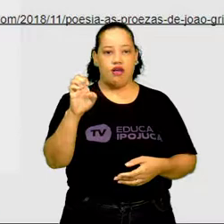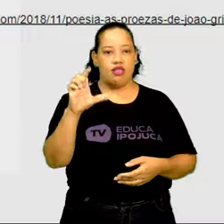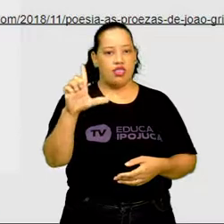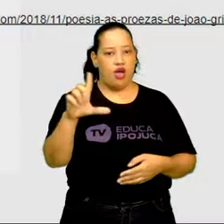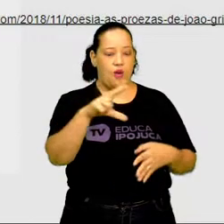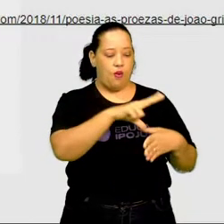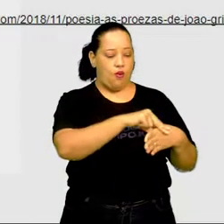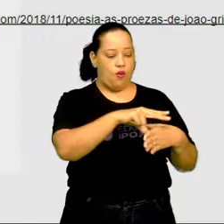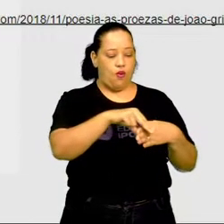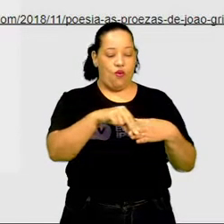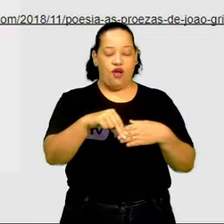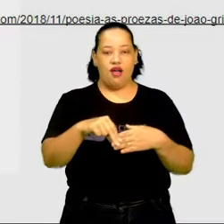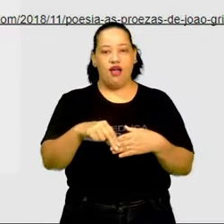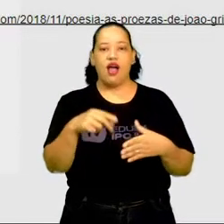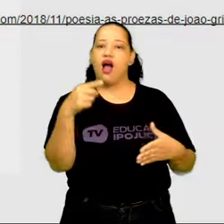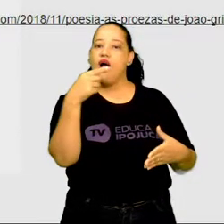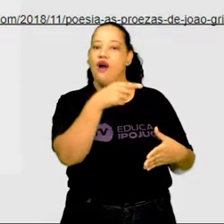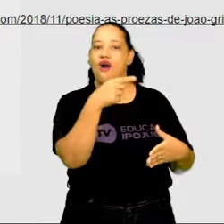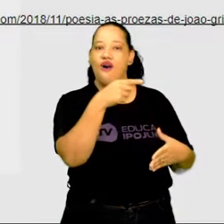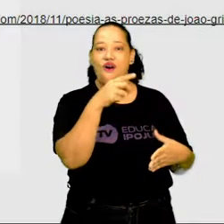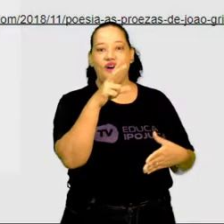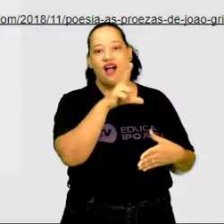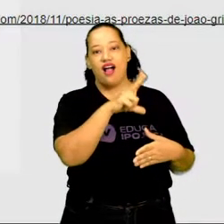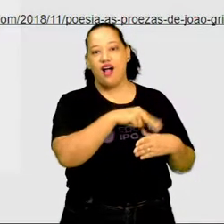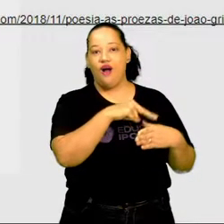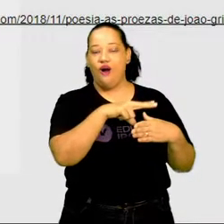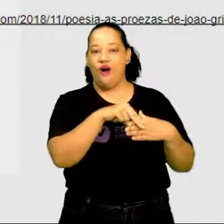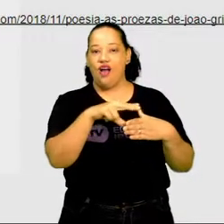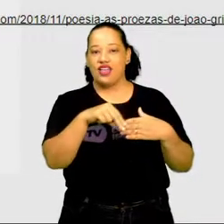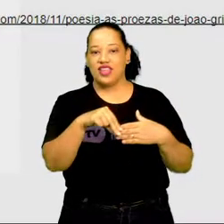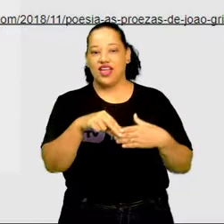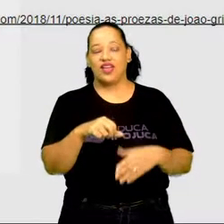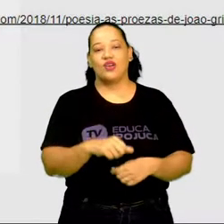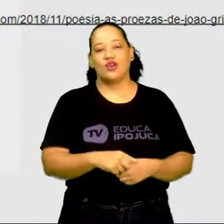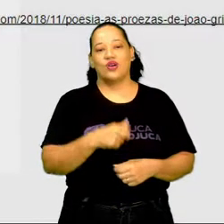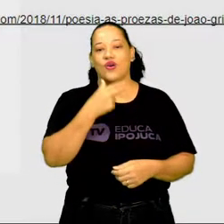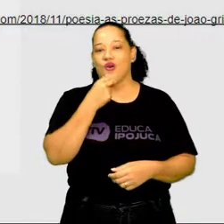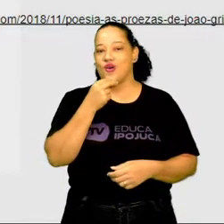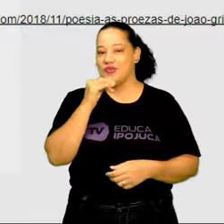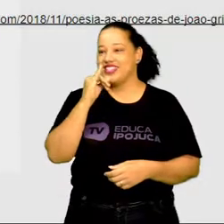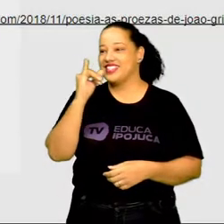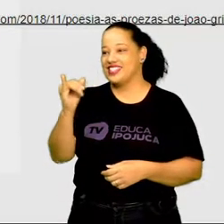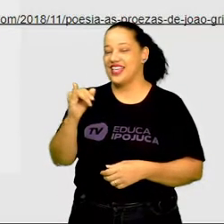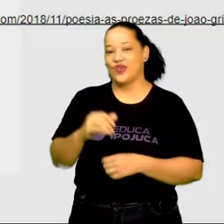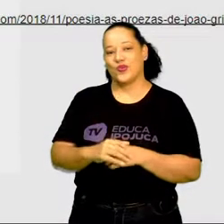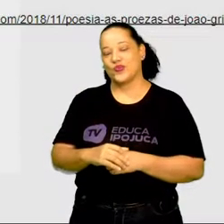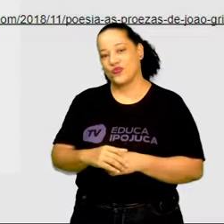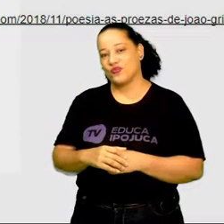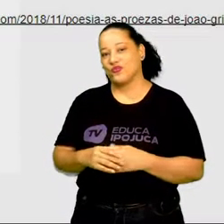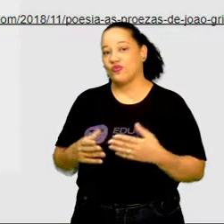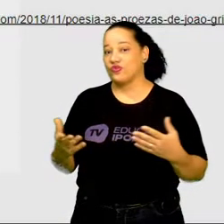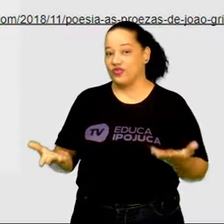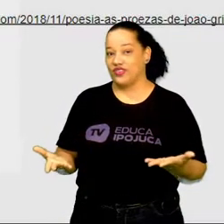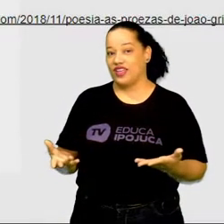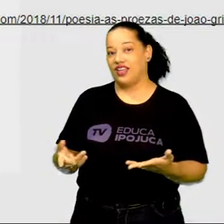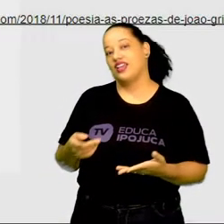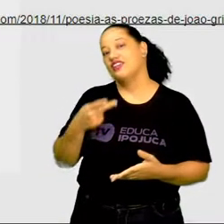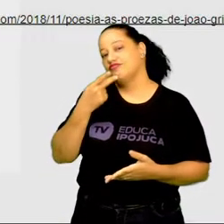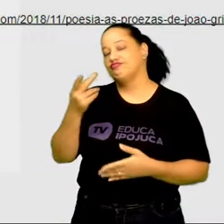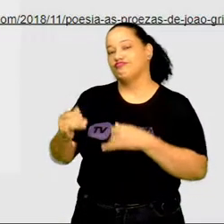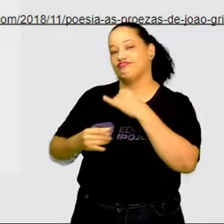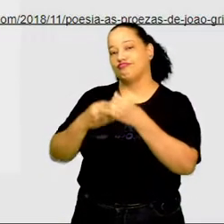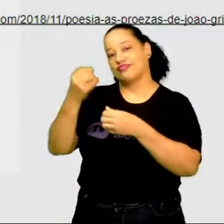Olha o Cordel. É aqui o homem dizendo e citando, recitando o